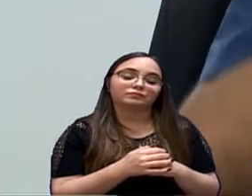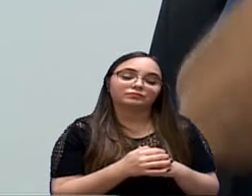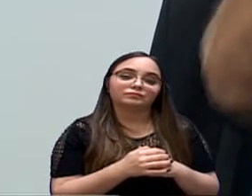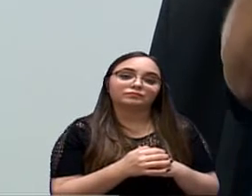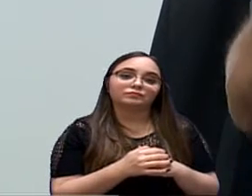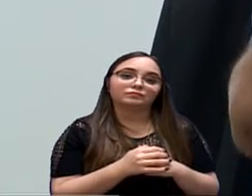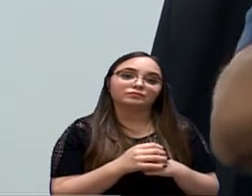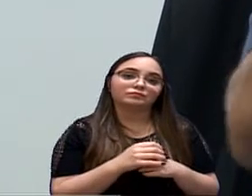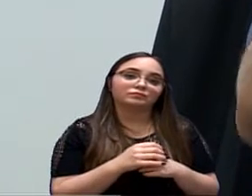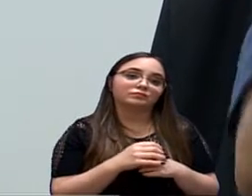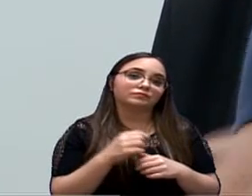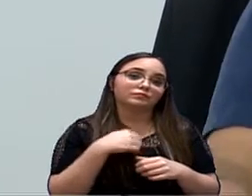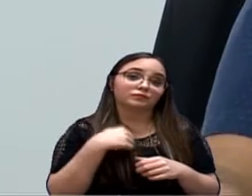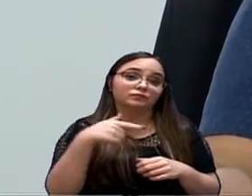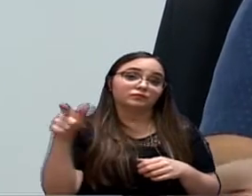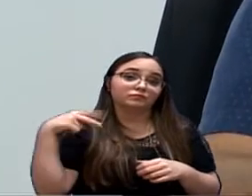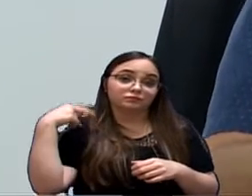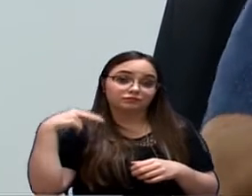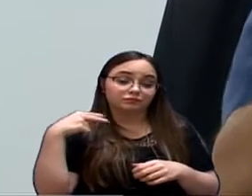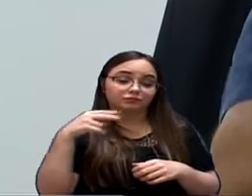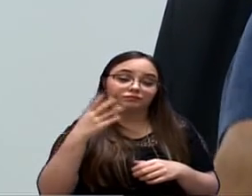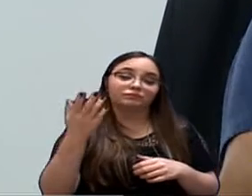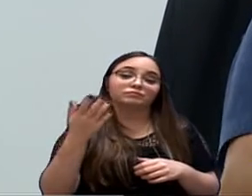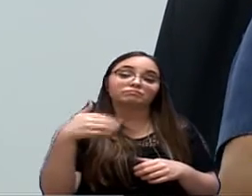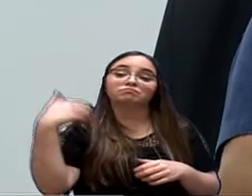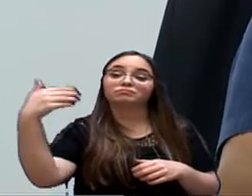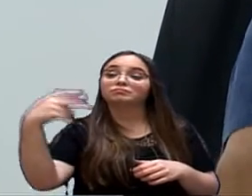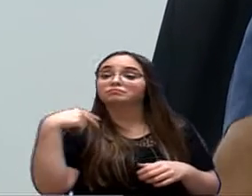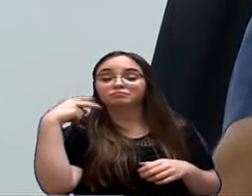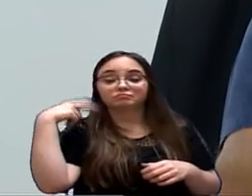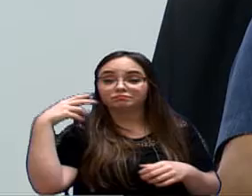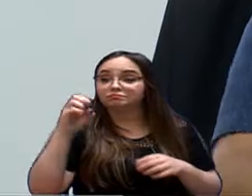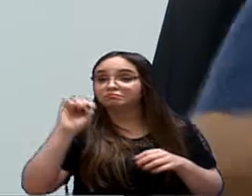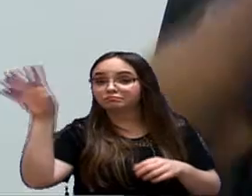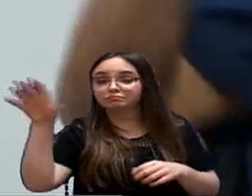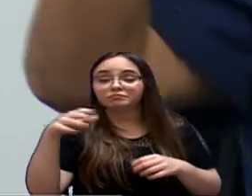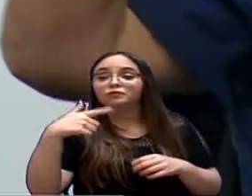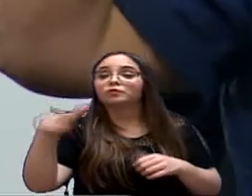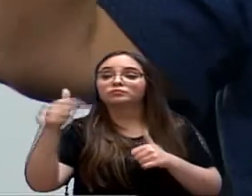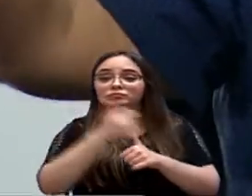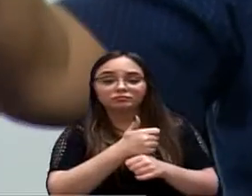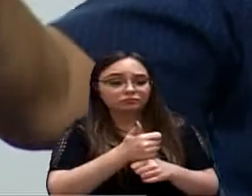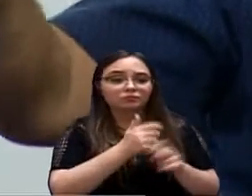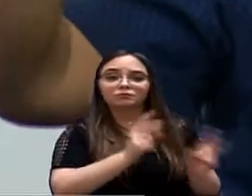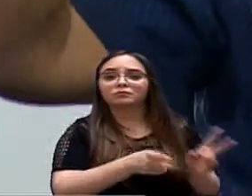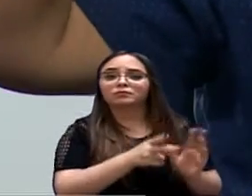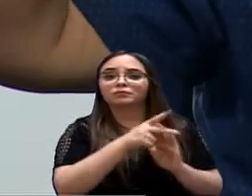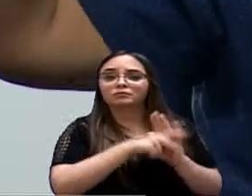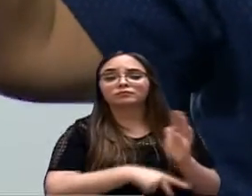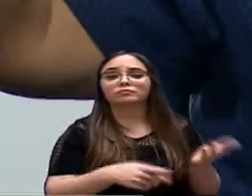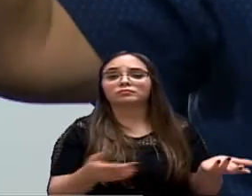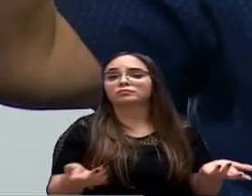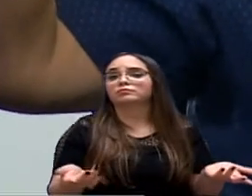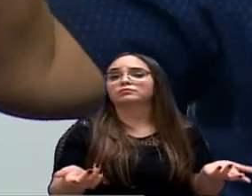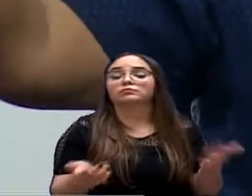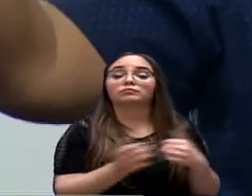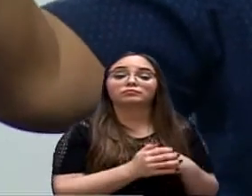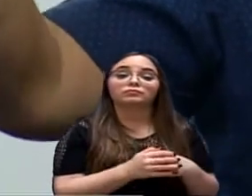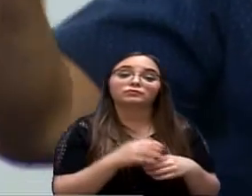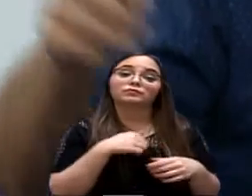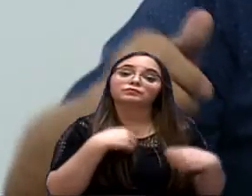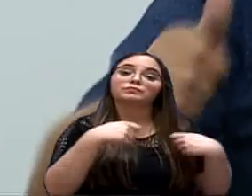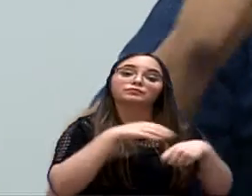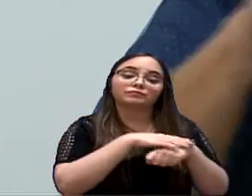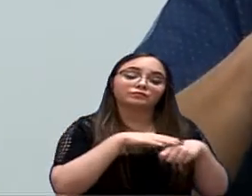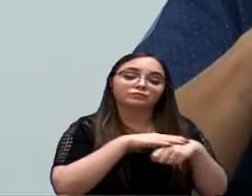vereador, não sou mais candidato, e o projeto está aqui. Então, vamos aprovar o mais rápido possível. Vou sentar com a Yara, vou sentar com o pessoal da